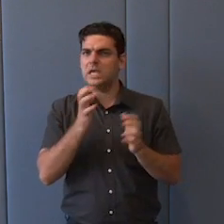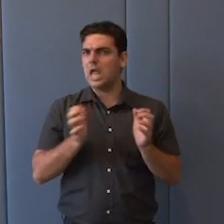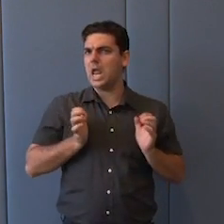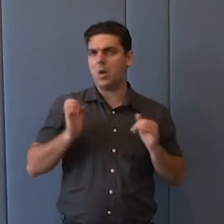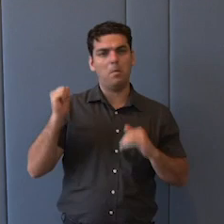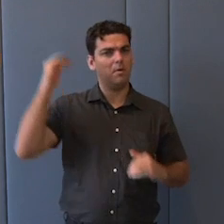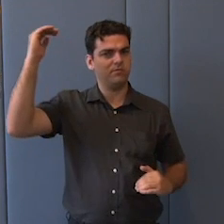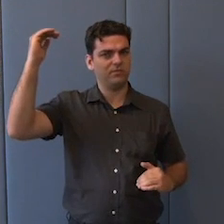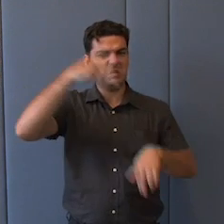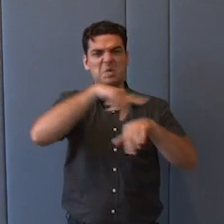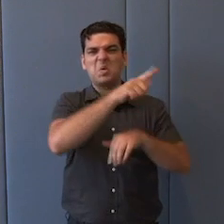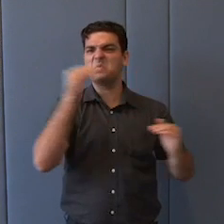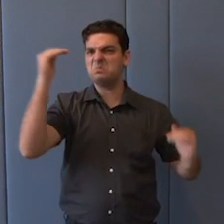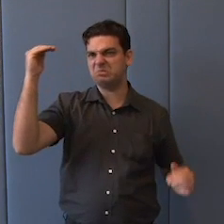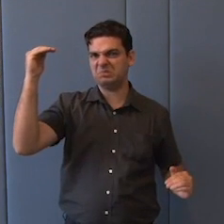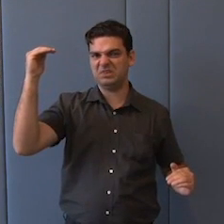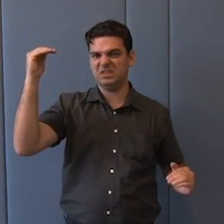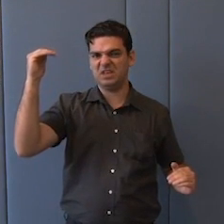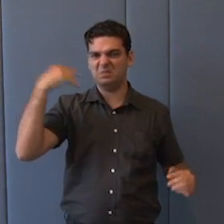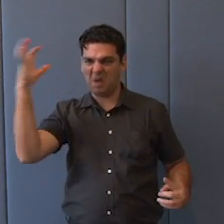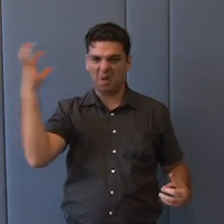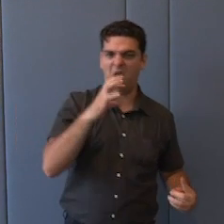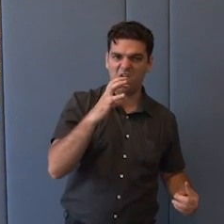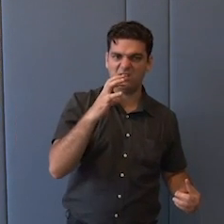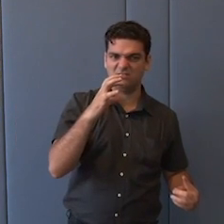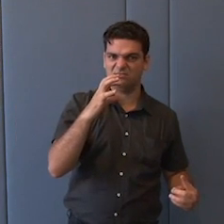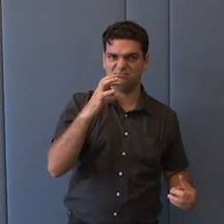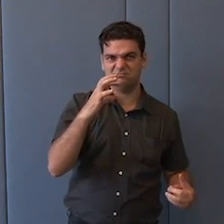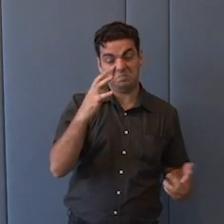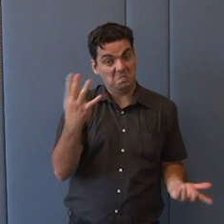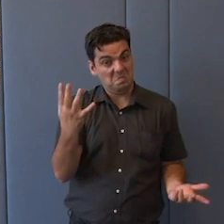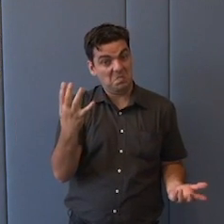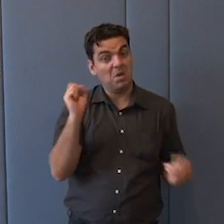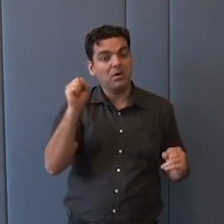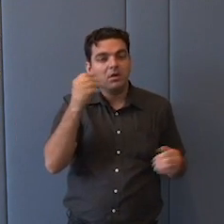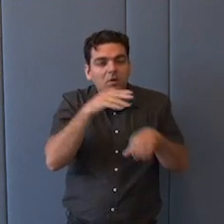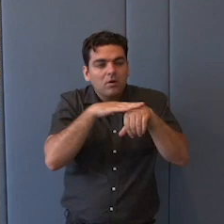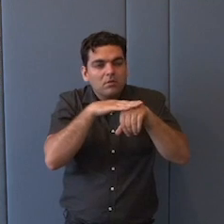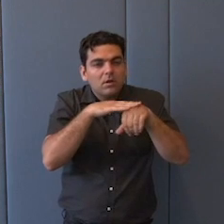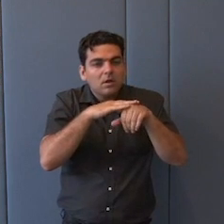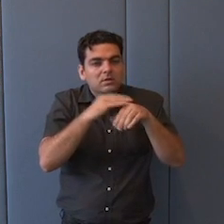mudar. Não, acho que tem essa questão da adaptação ao momento.